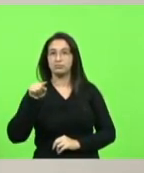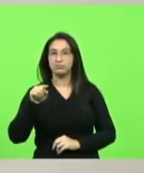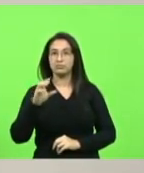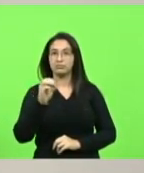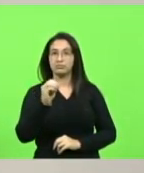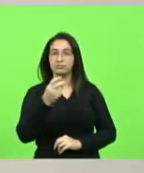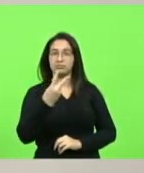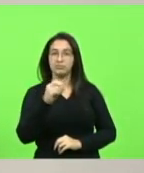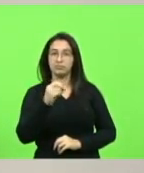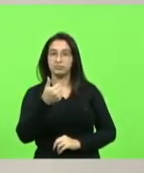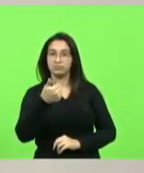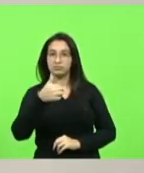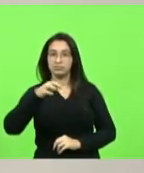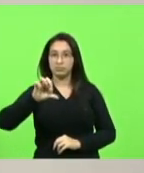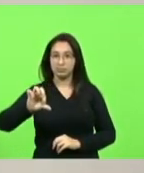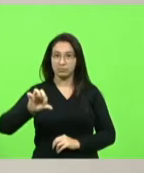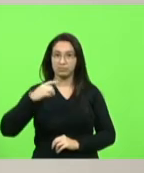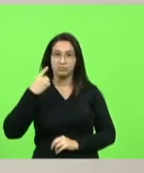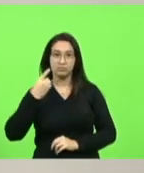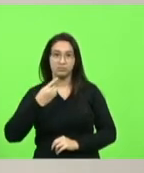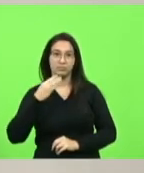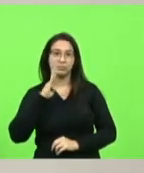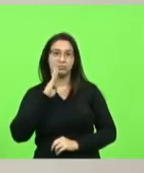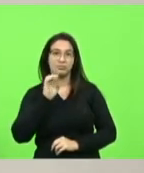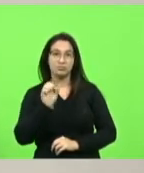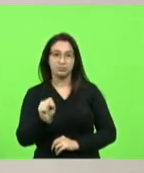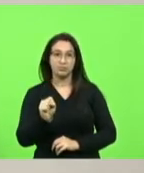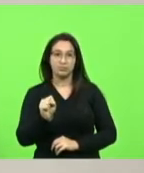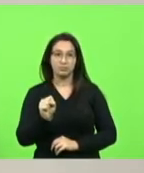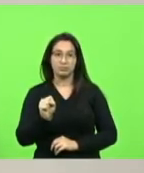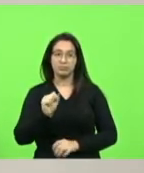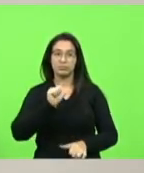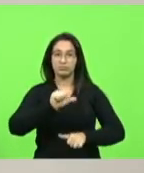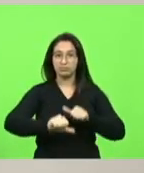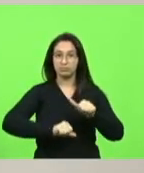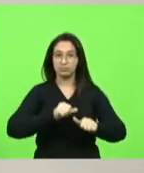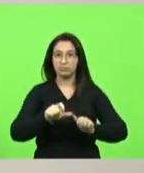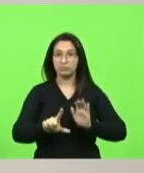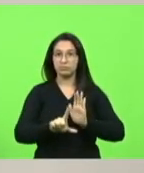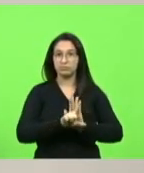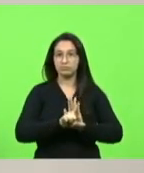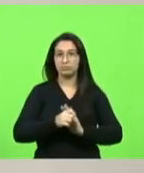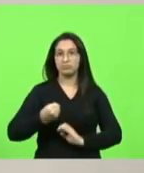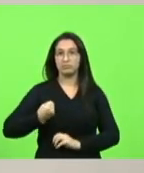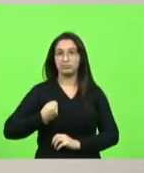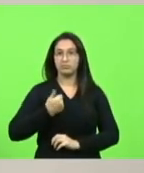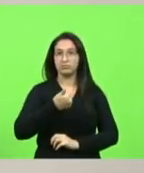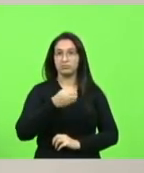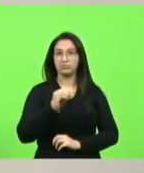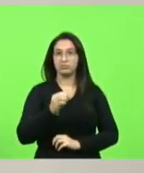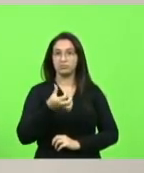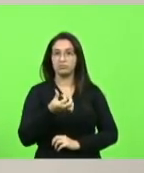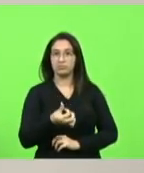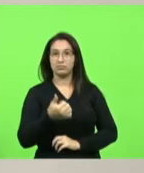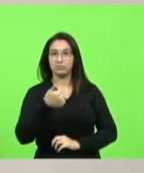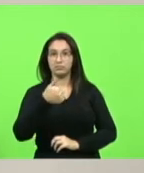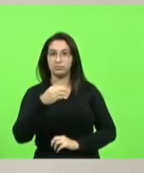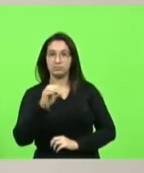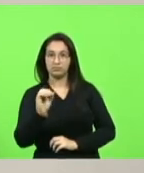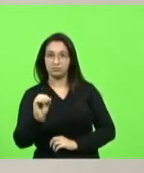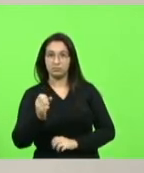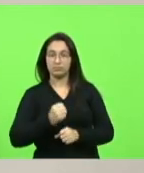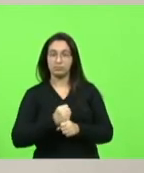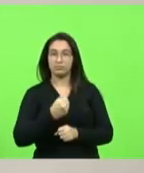deputado bruno souza altera as leis de número 10 610 de